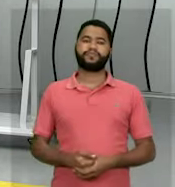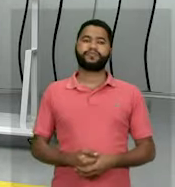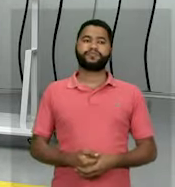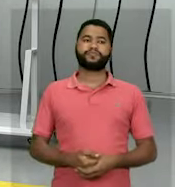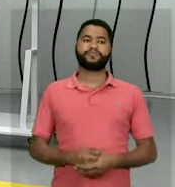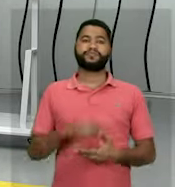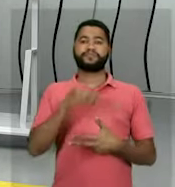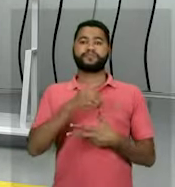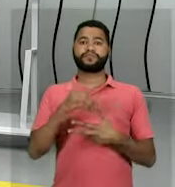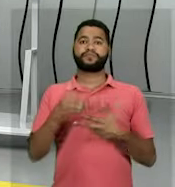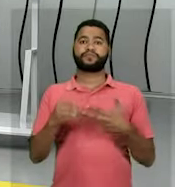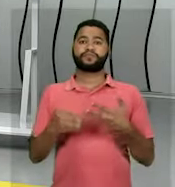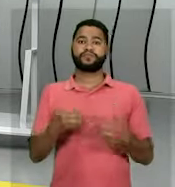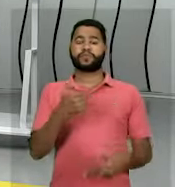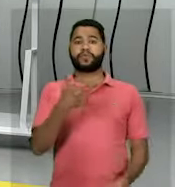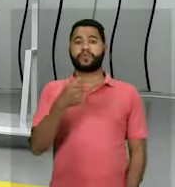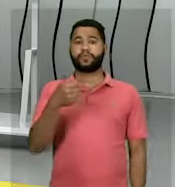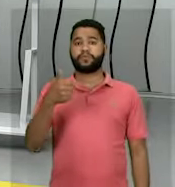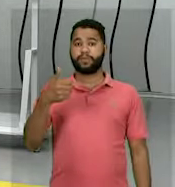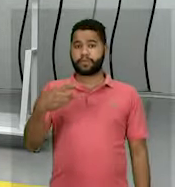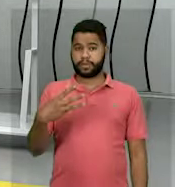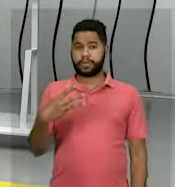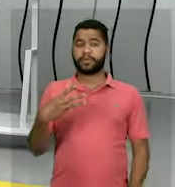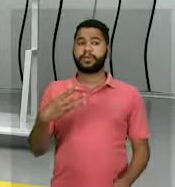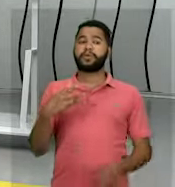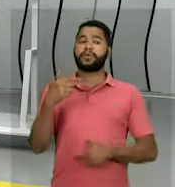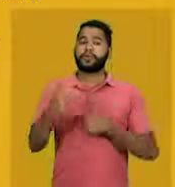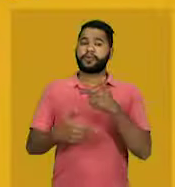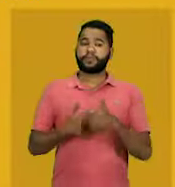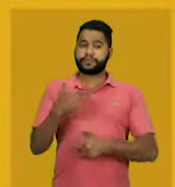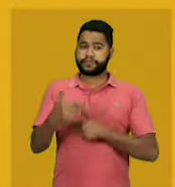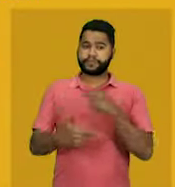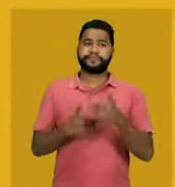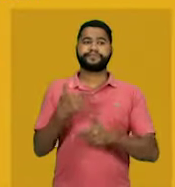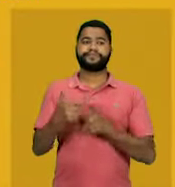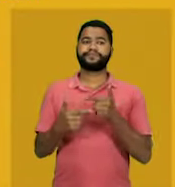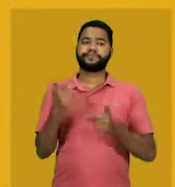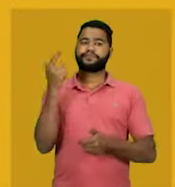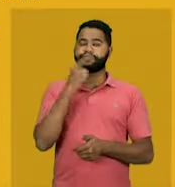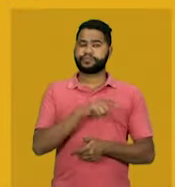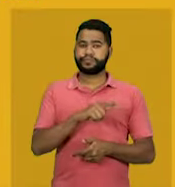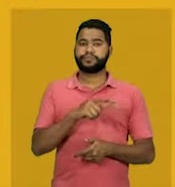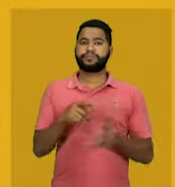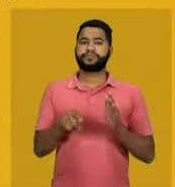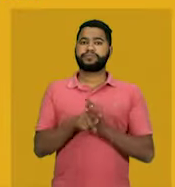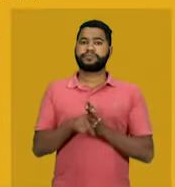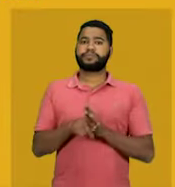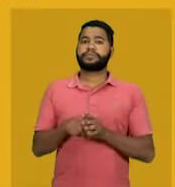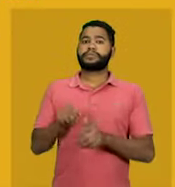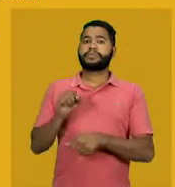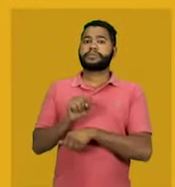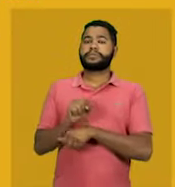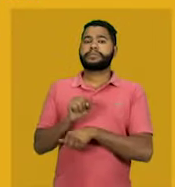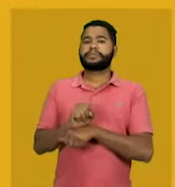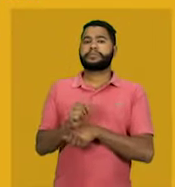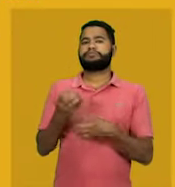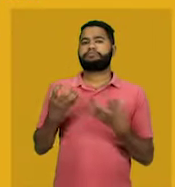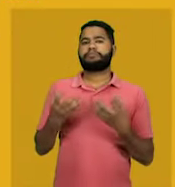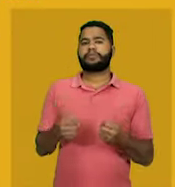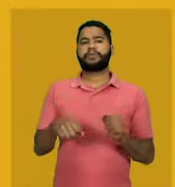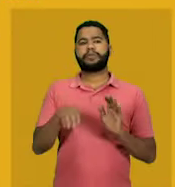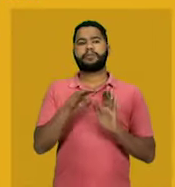Enem 2013. Vamos lá. O trabalho de recomposição que nos espera não admite